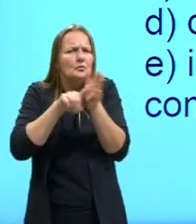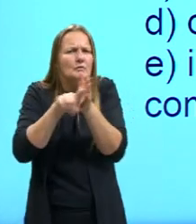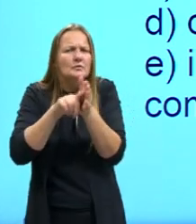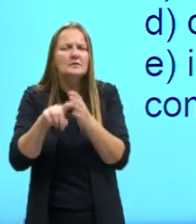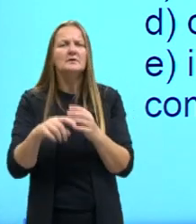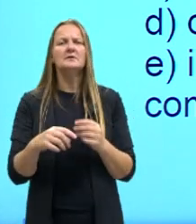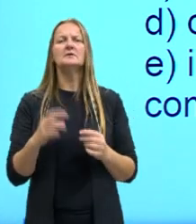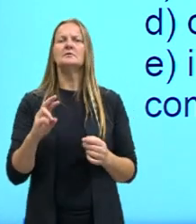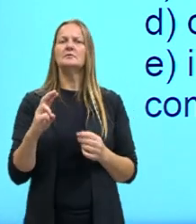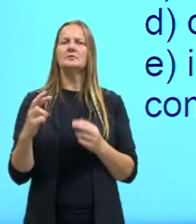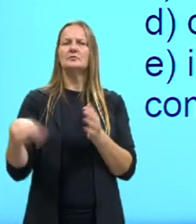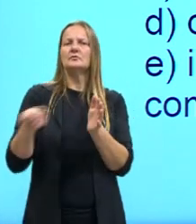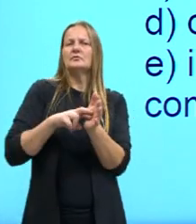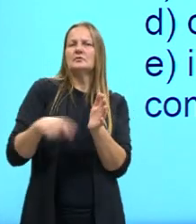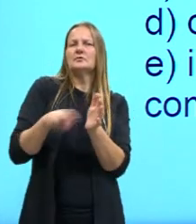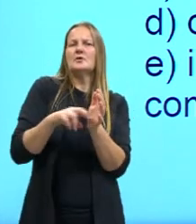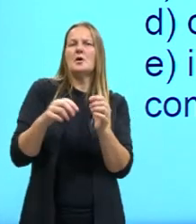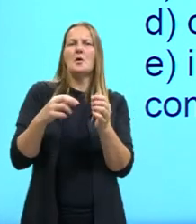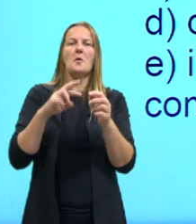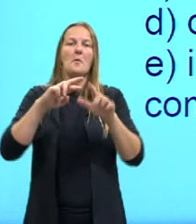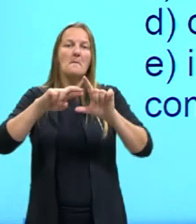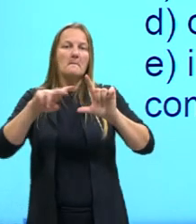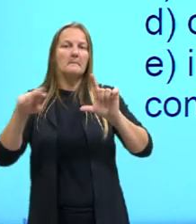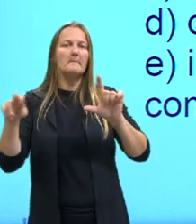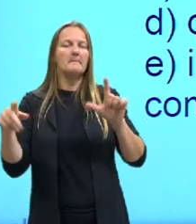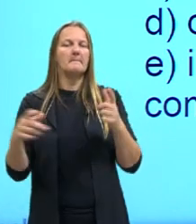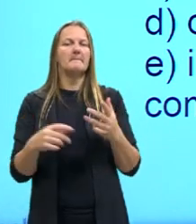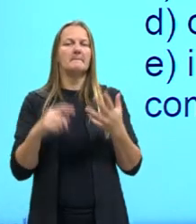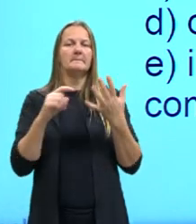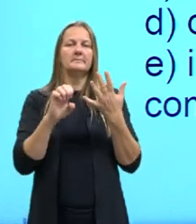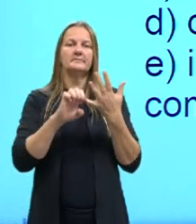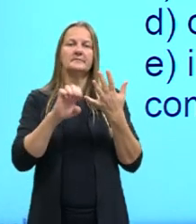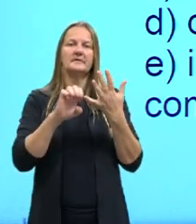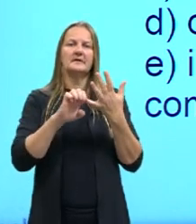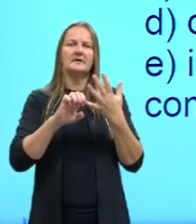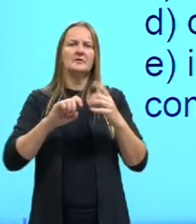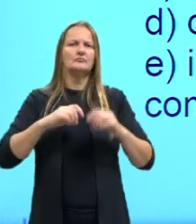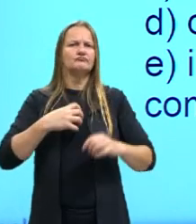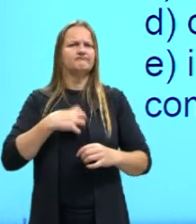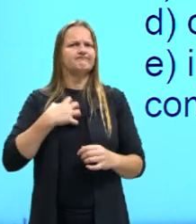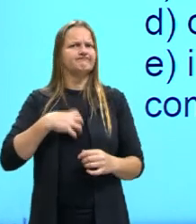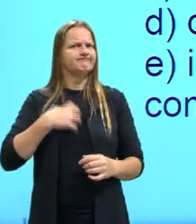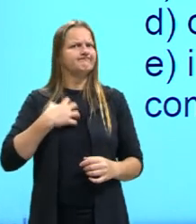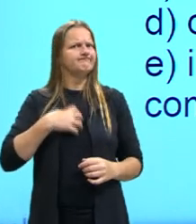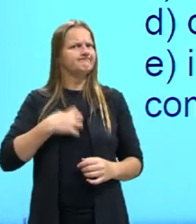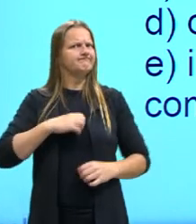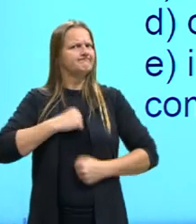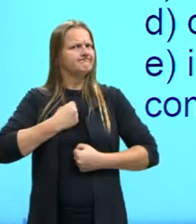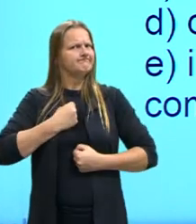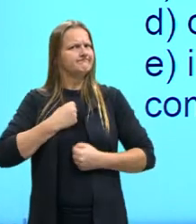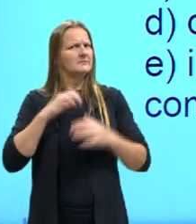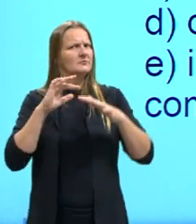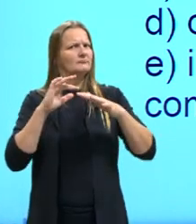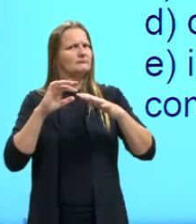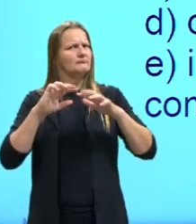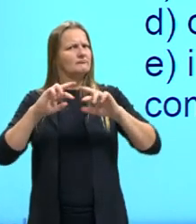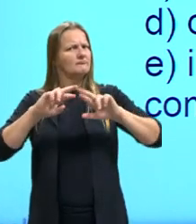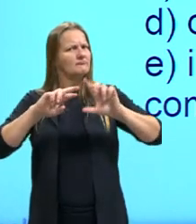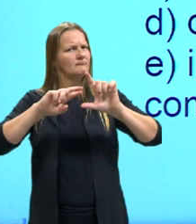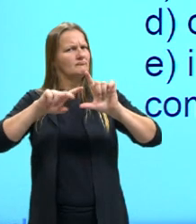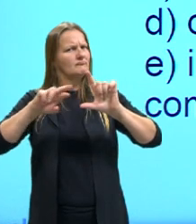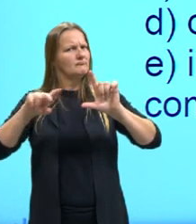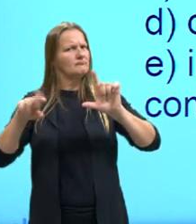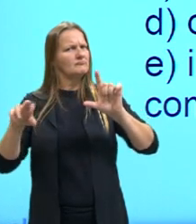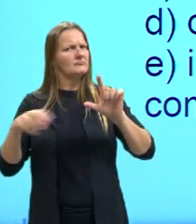sobre a reputação das grandes mídias ou letra e indignação do telespectador com os meios de comunicação a